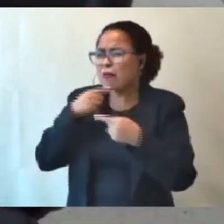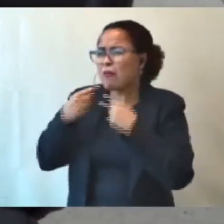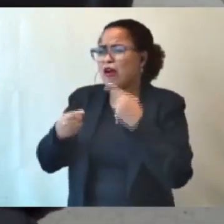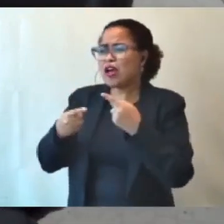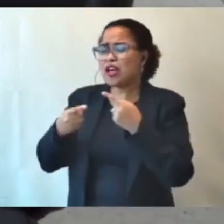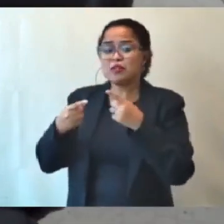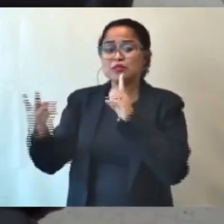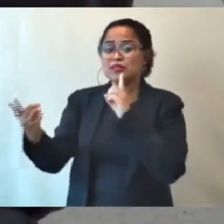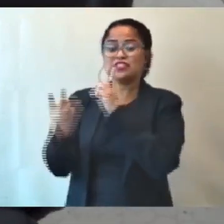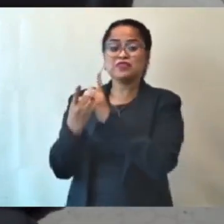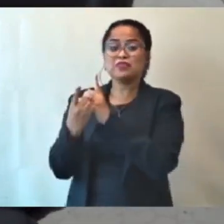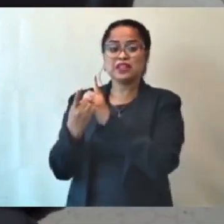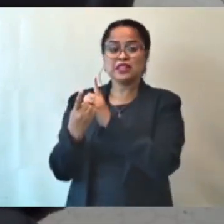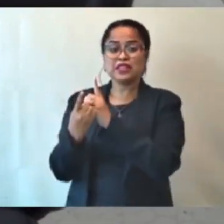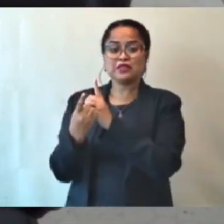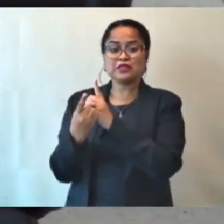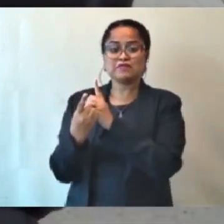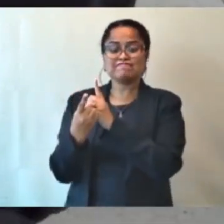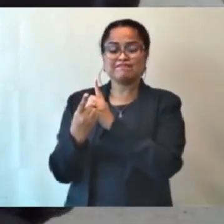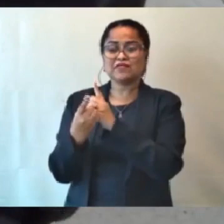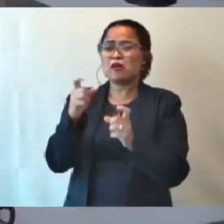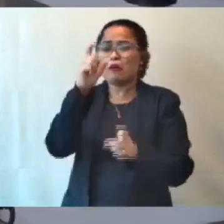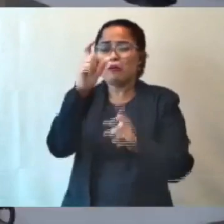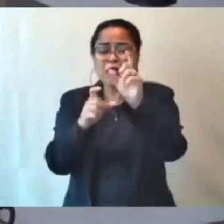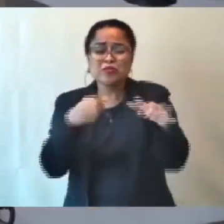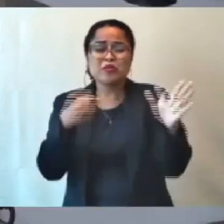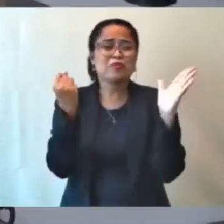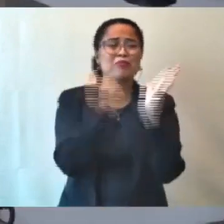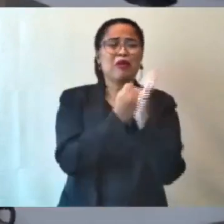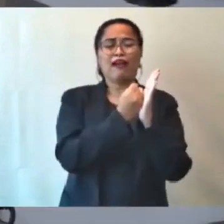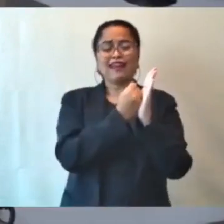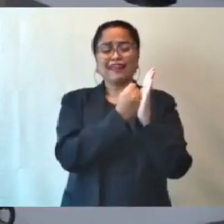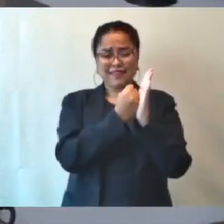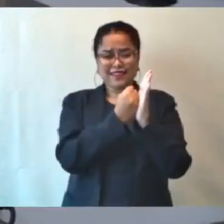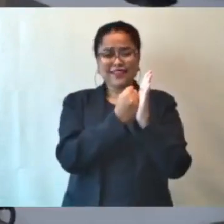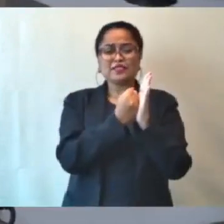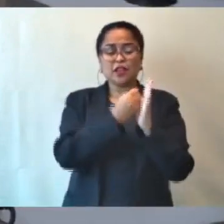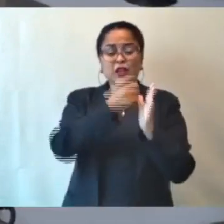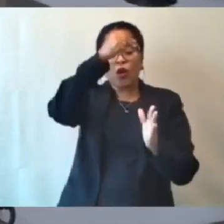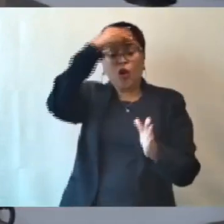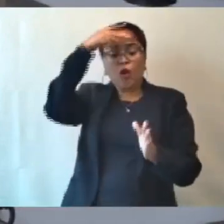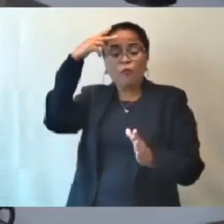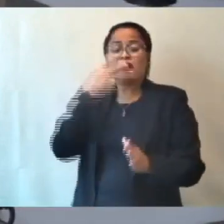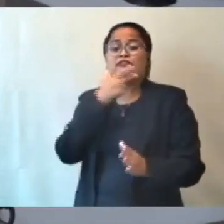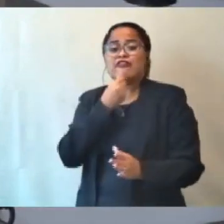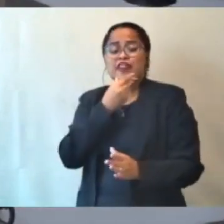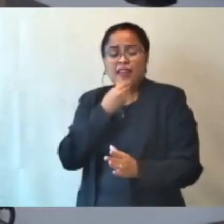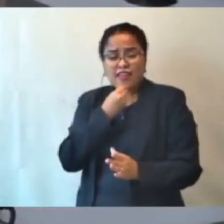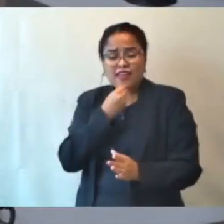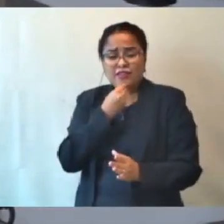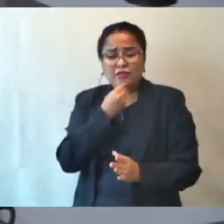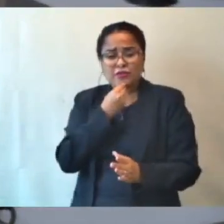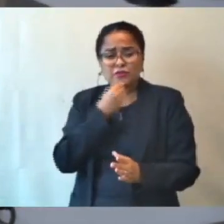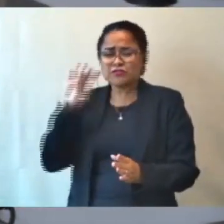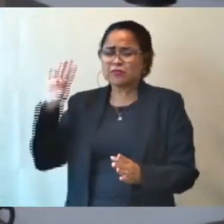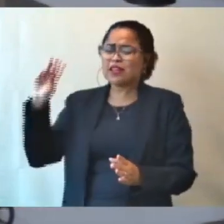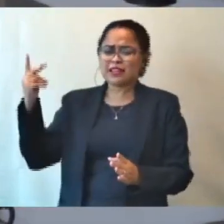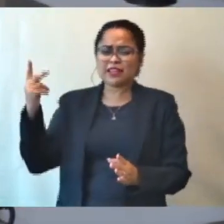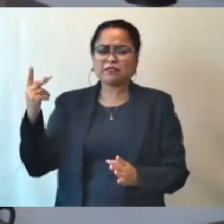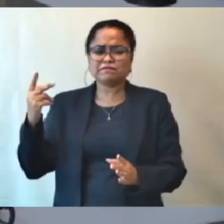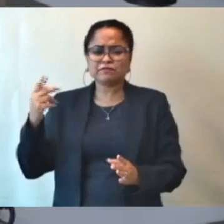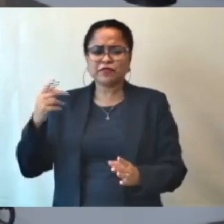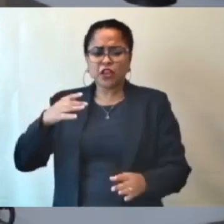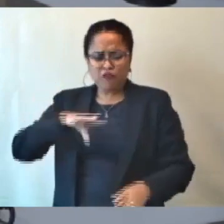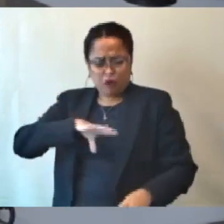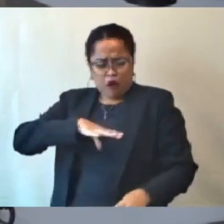São cartas marcadas. o prefeito de Belo Horizonte, afinal, eu quero ser bem ousado e dizer, quem